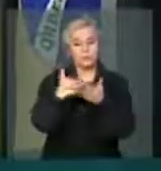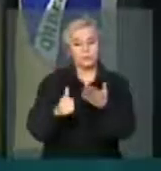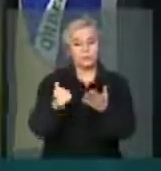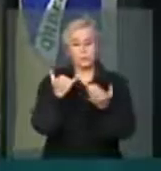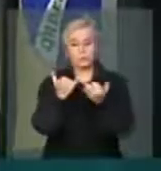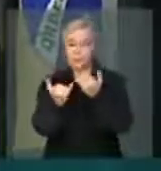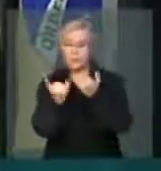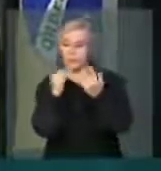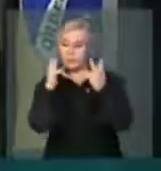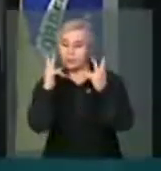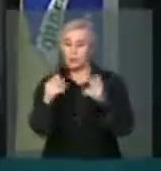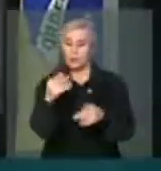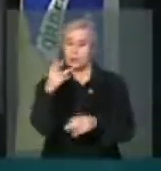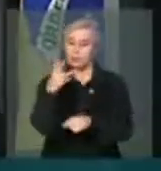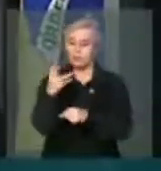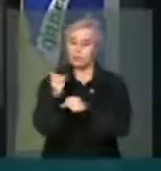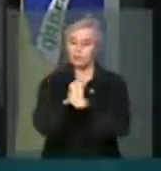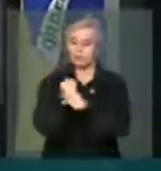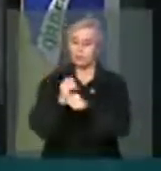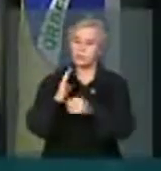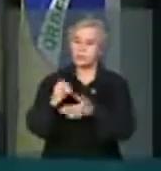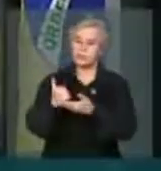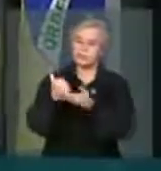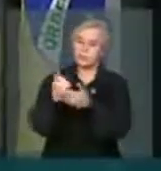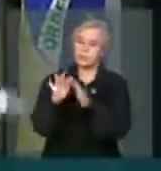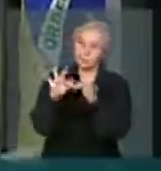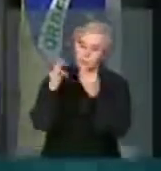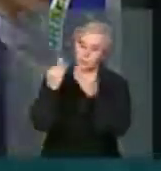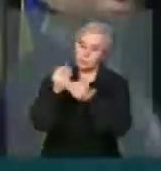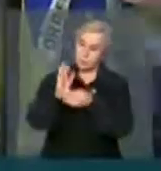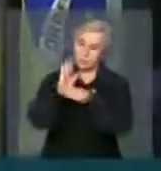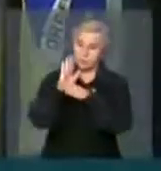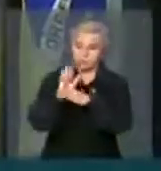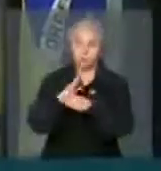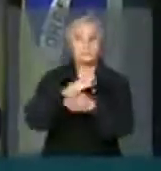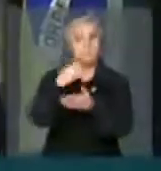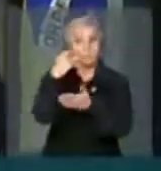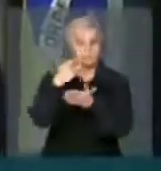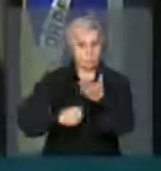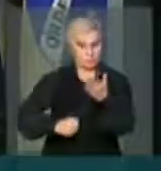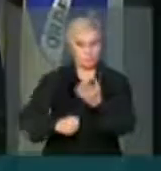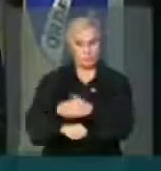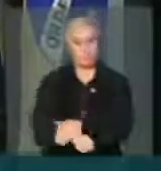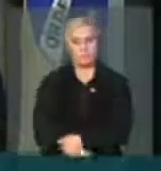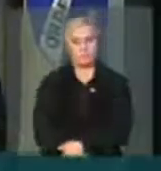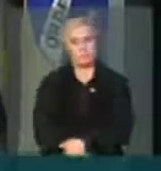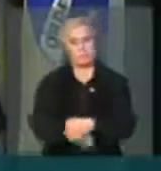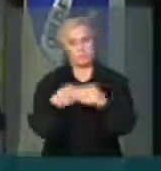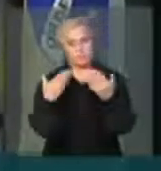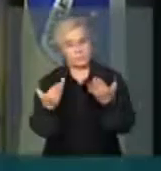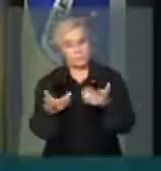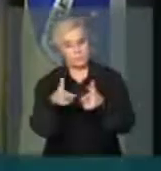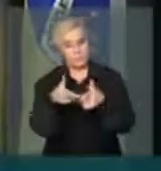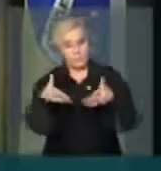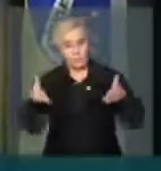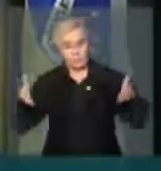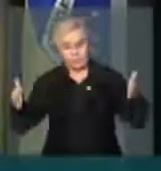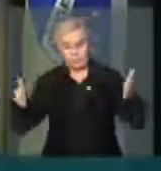a três anos de Bolsa Família. Esse é o tamanho